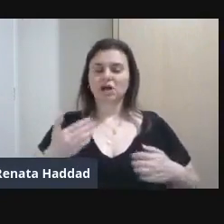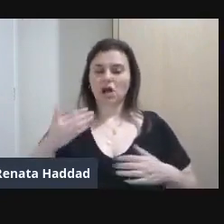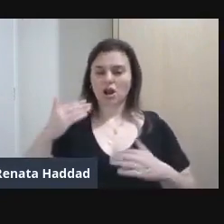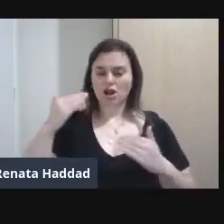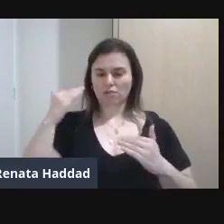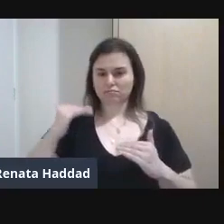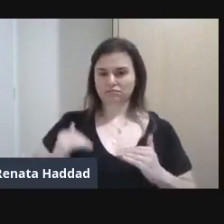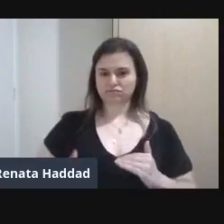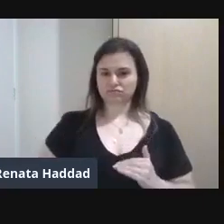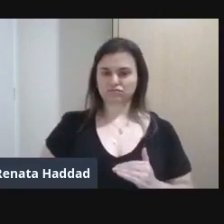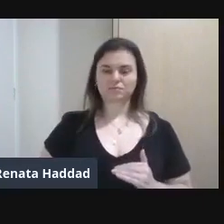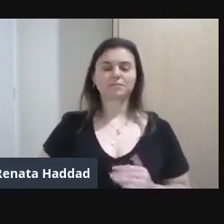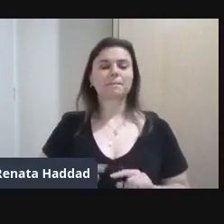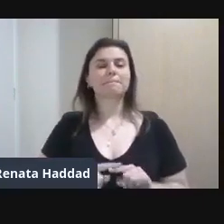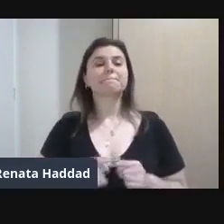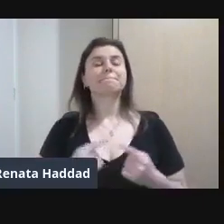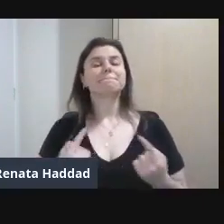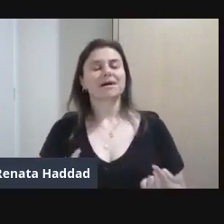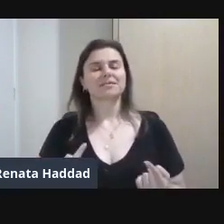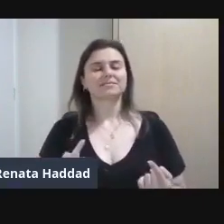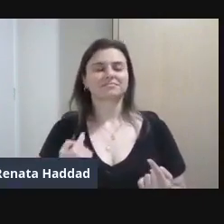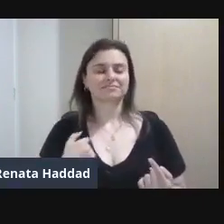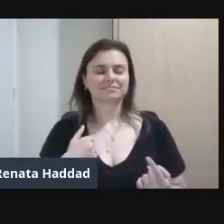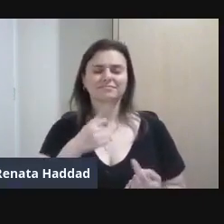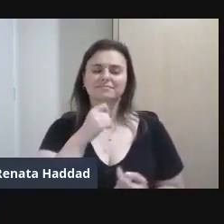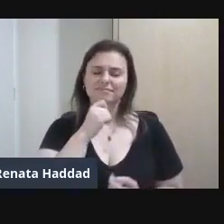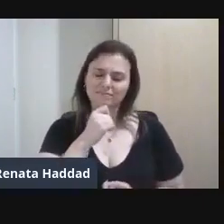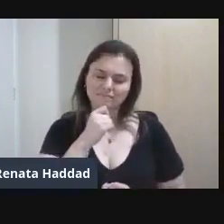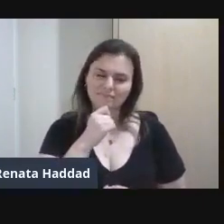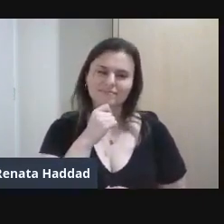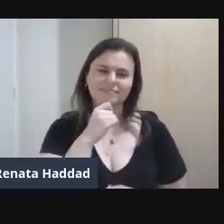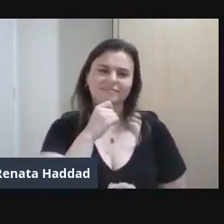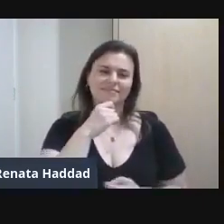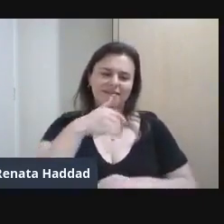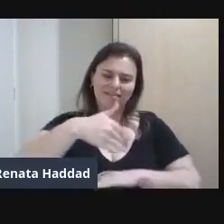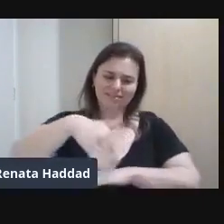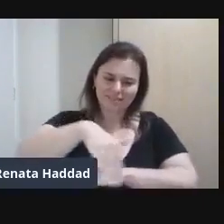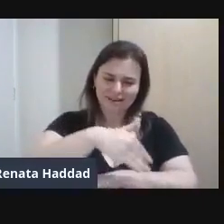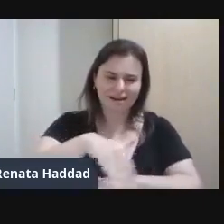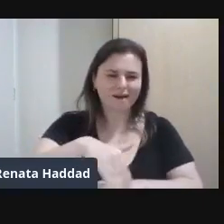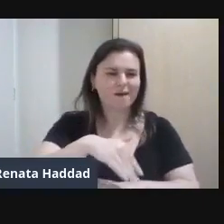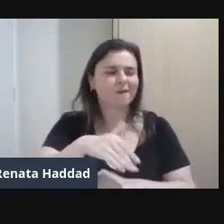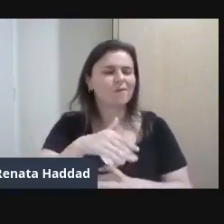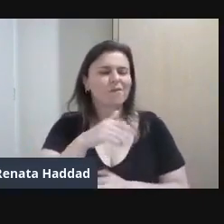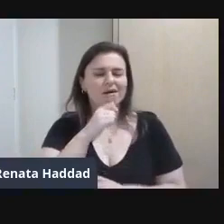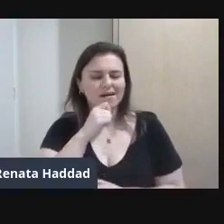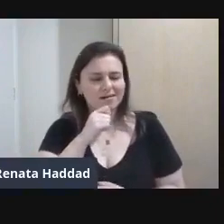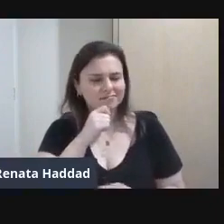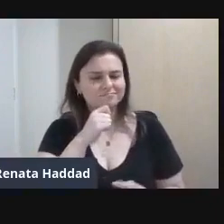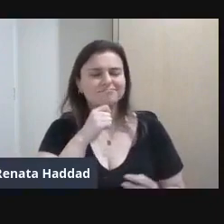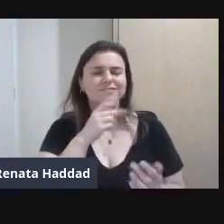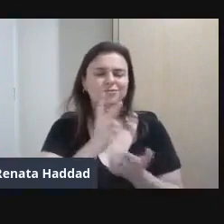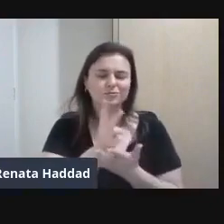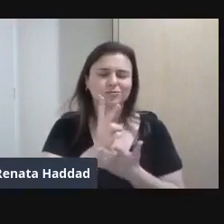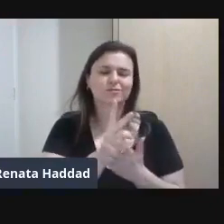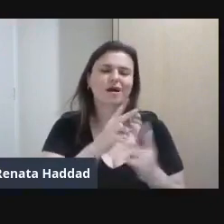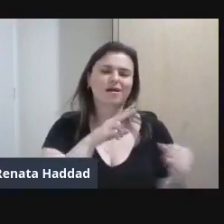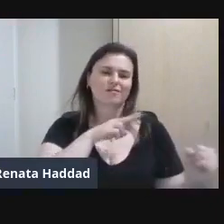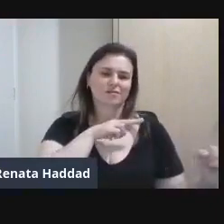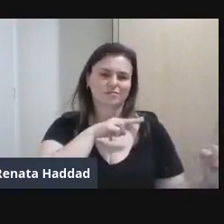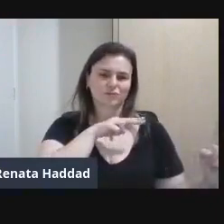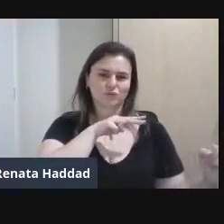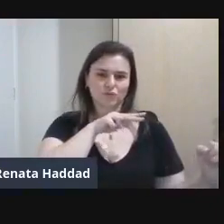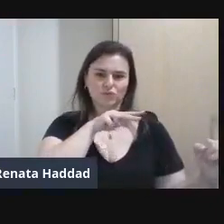ainda assim Na rua Os olhos todos Ah os olhares Ainda eram para ela Ela tinha um